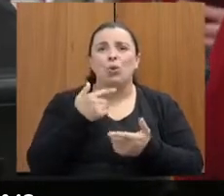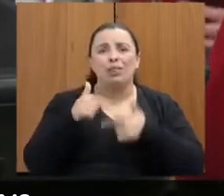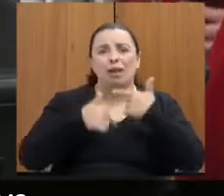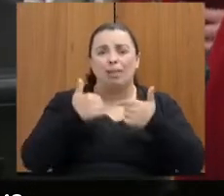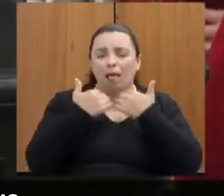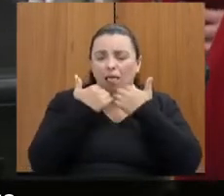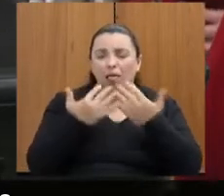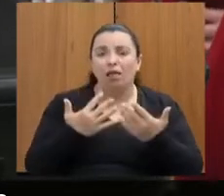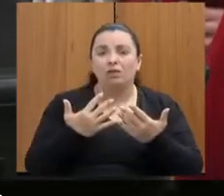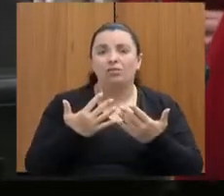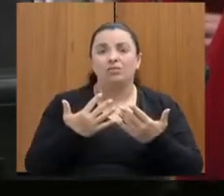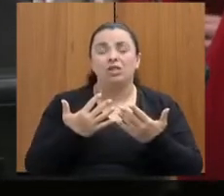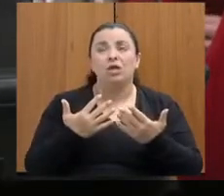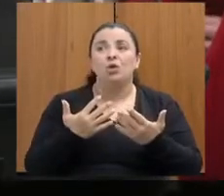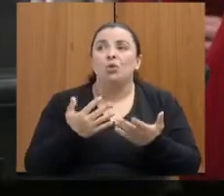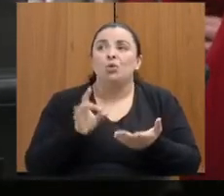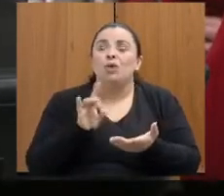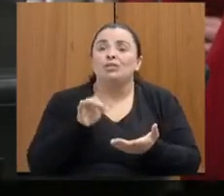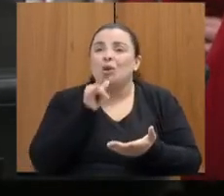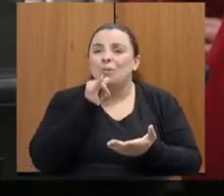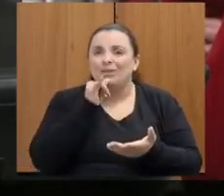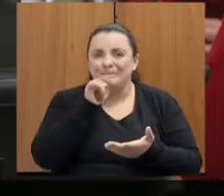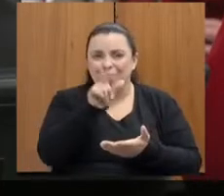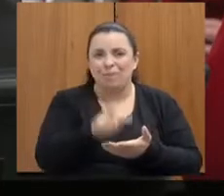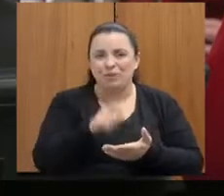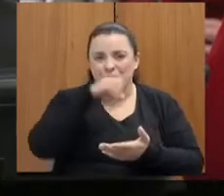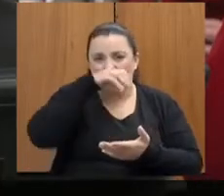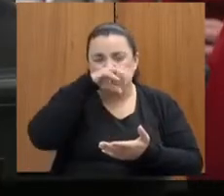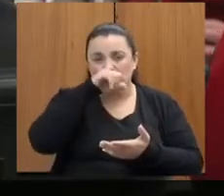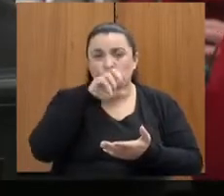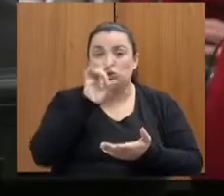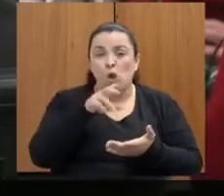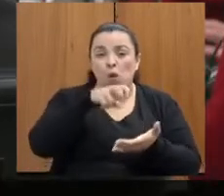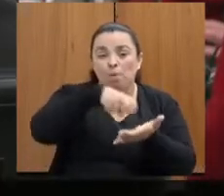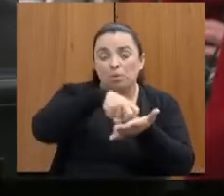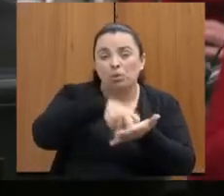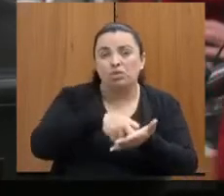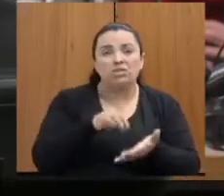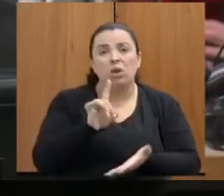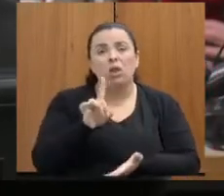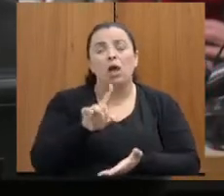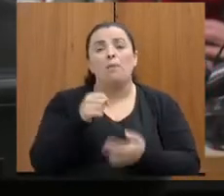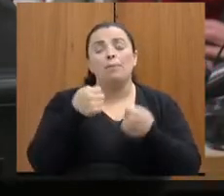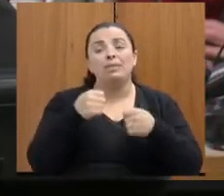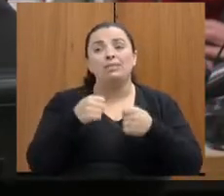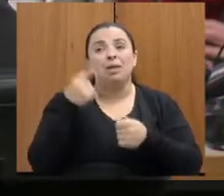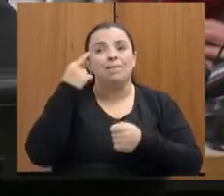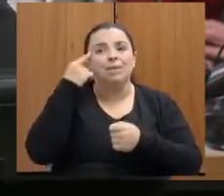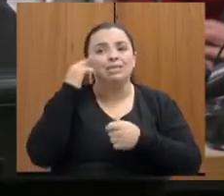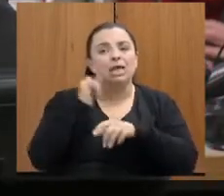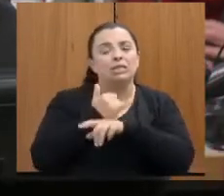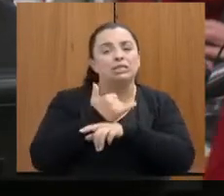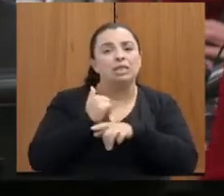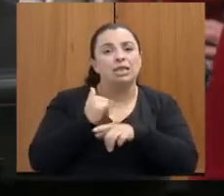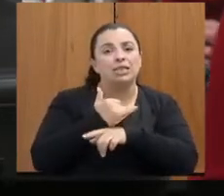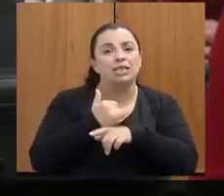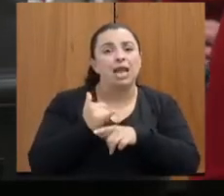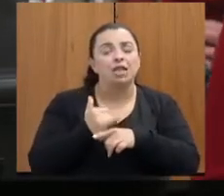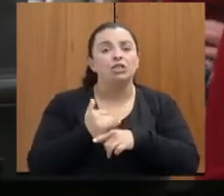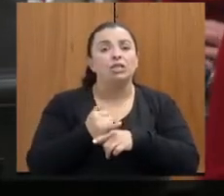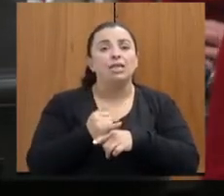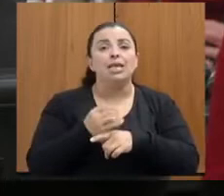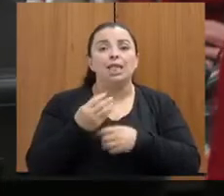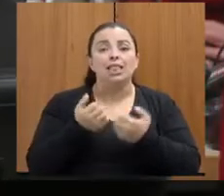a punição daquele indivíduo. A gente precisa pensar em meios preventivos que envolvem informação sobre ciclo de